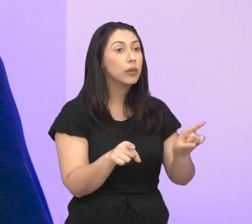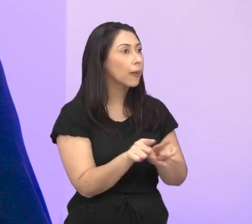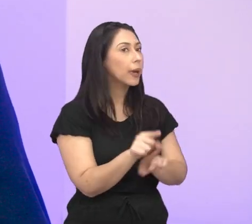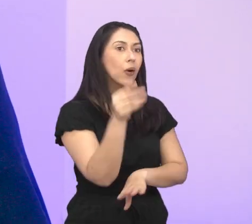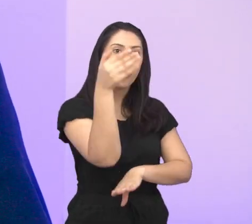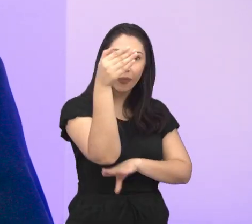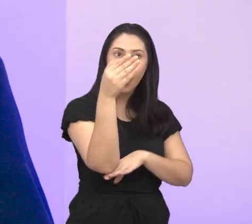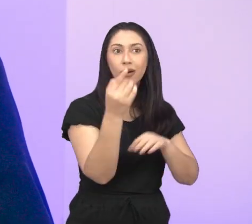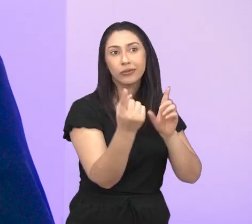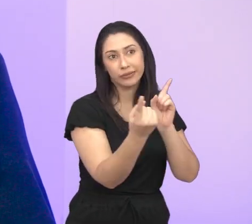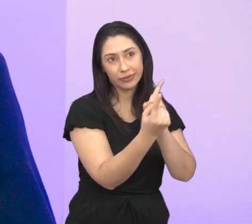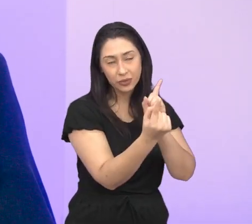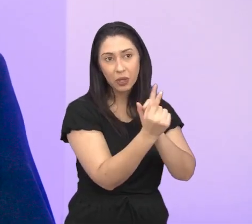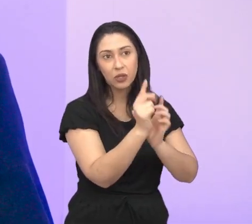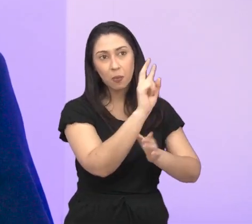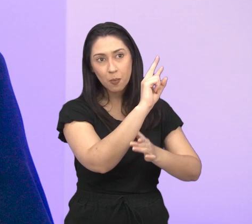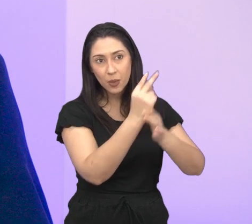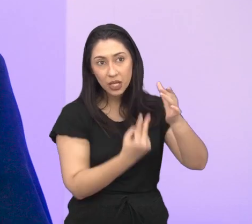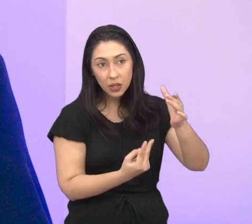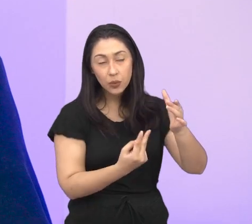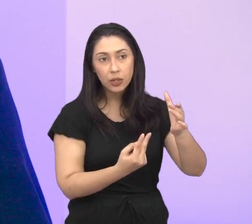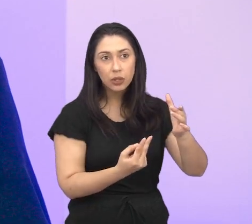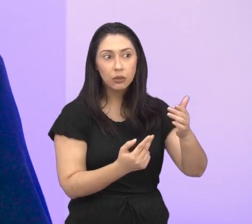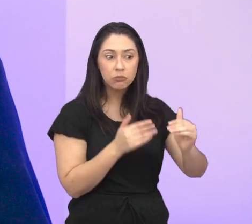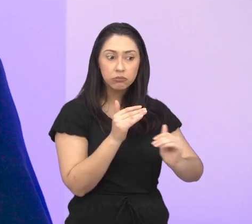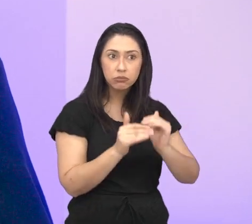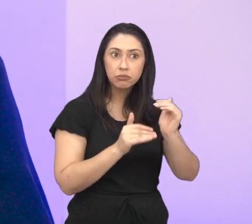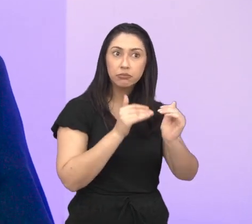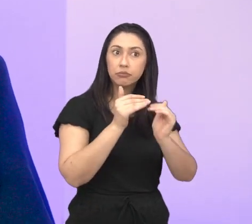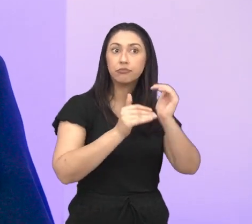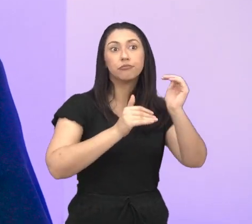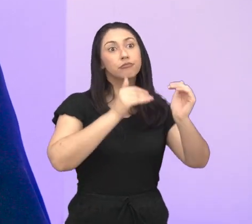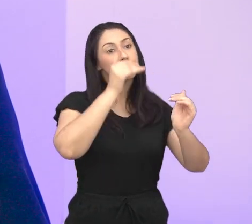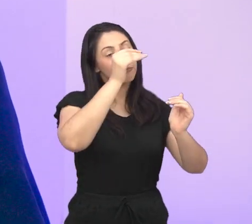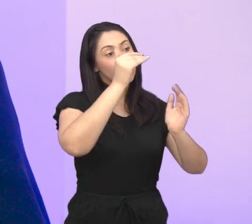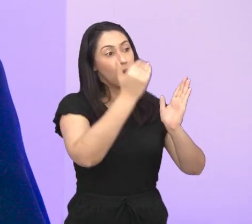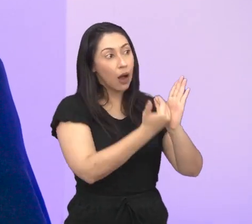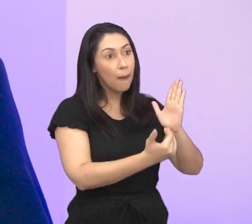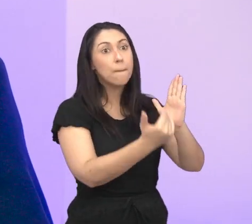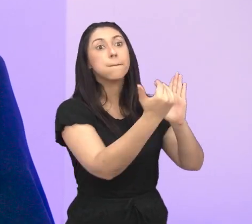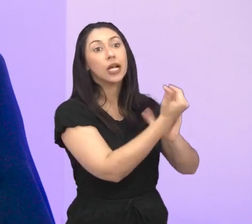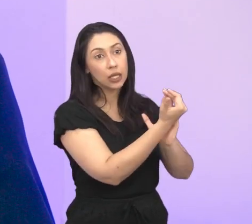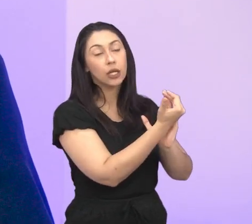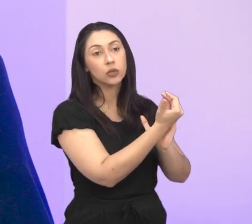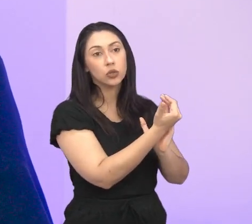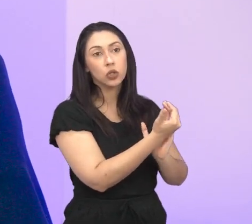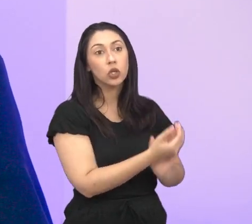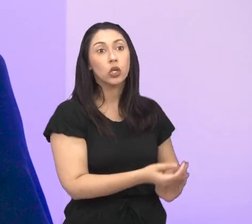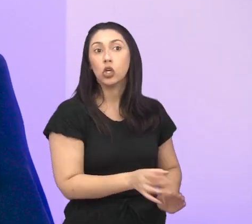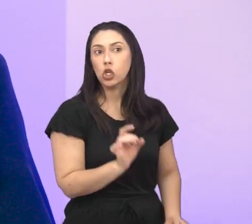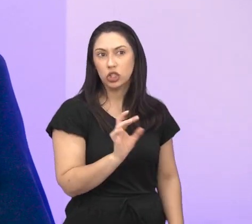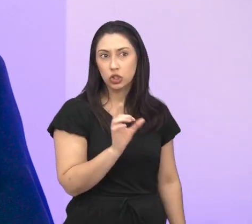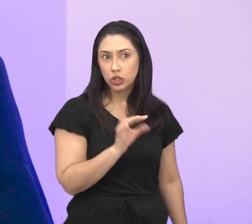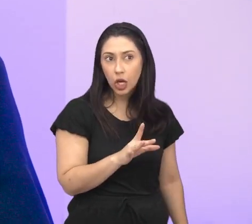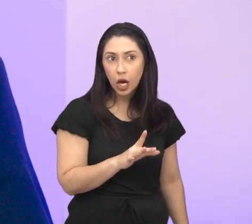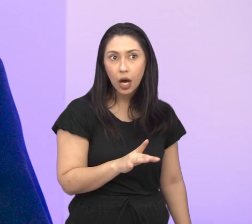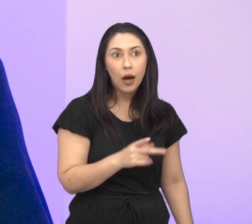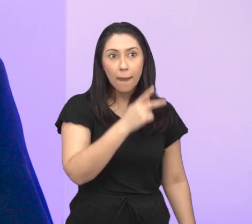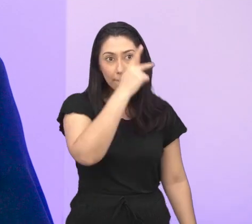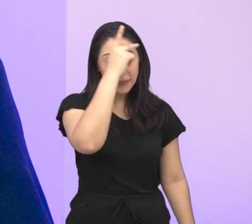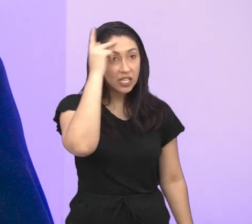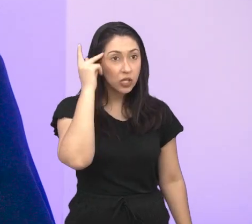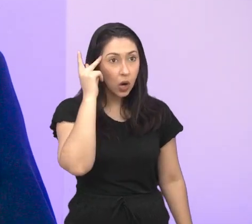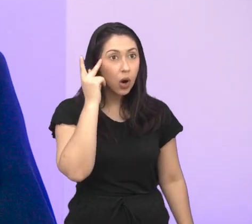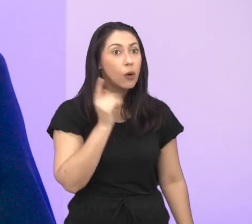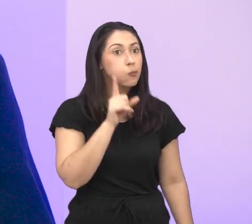ter um atendimento bilingue, e cada vez mais esse número tem aumentado, né? E não só de americanos, mas são